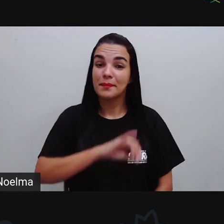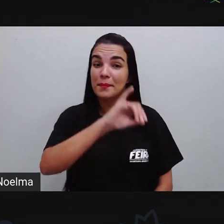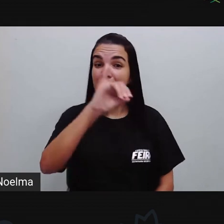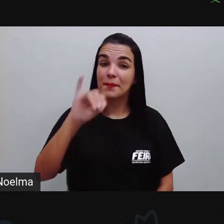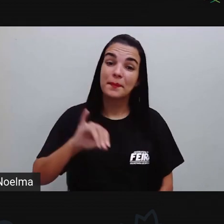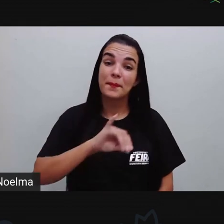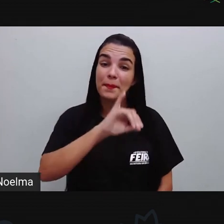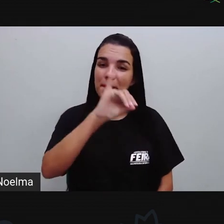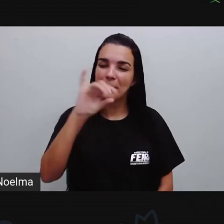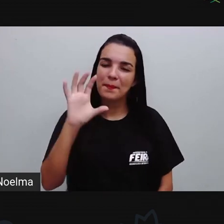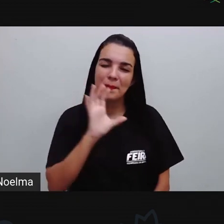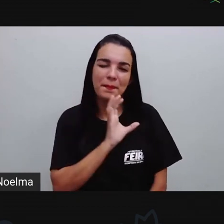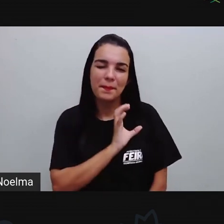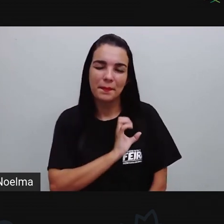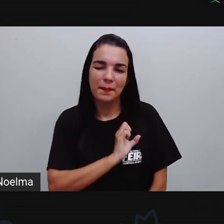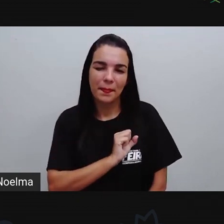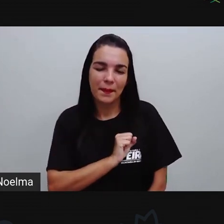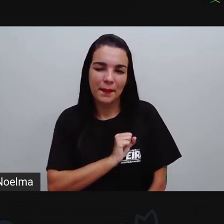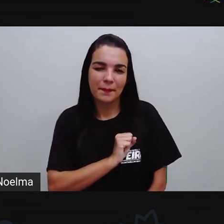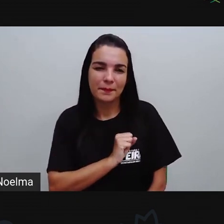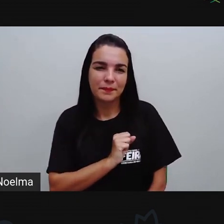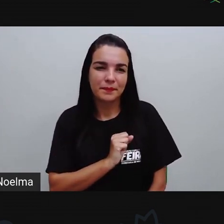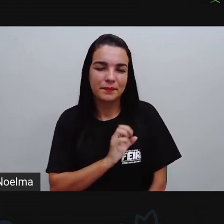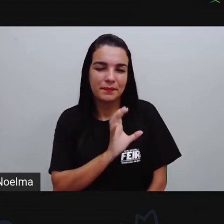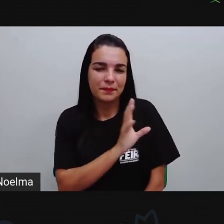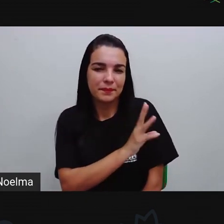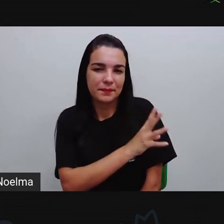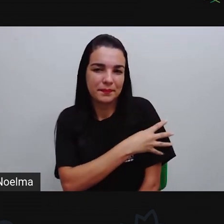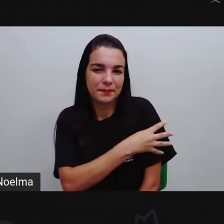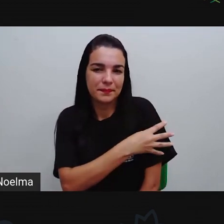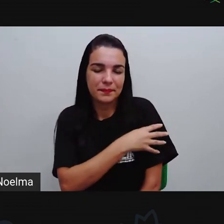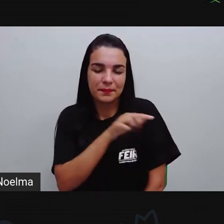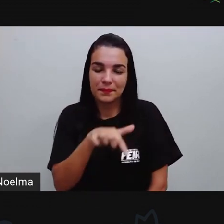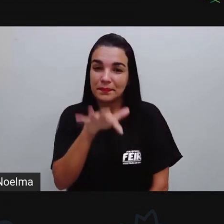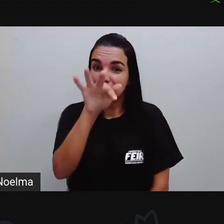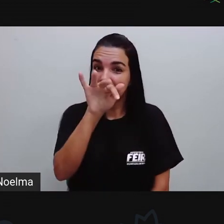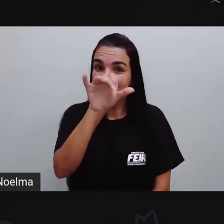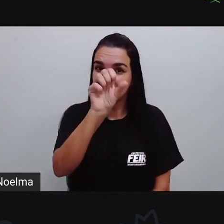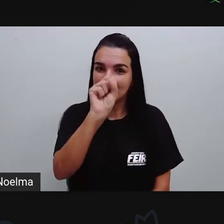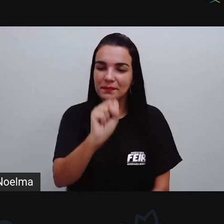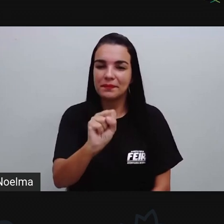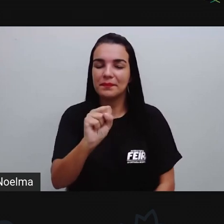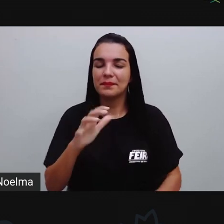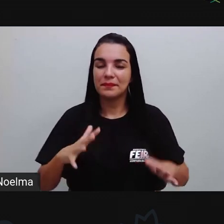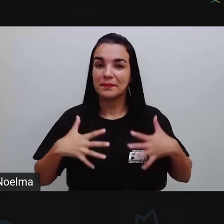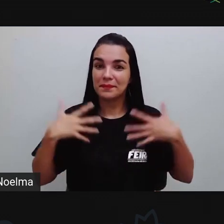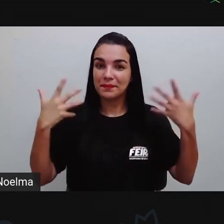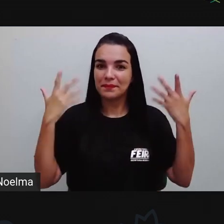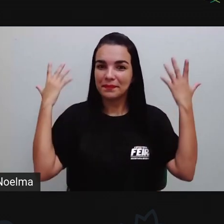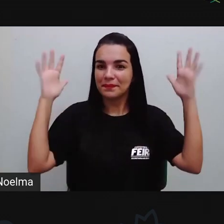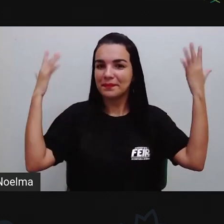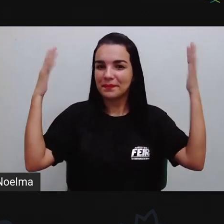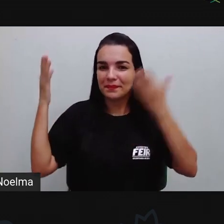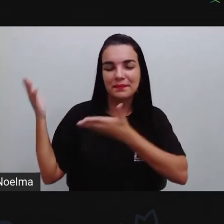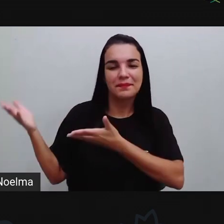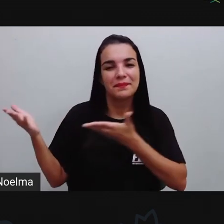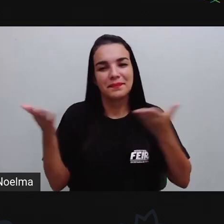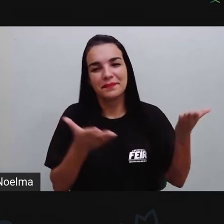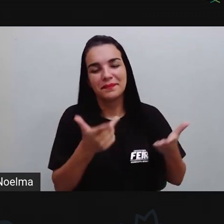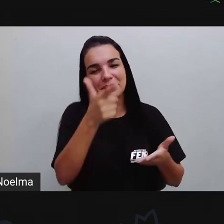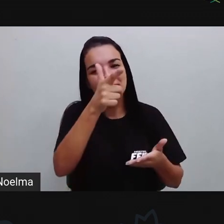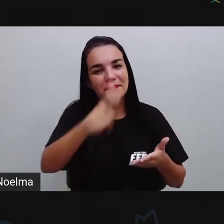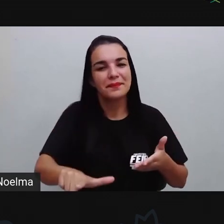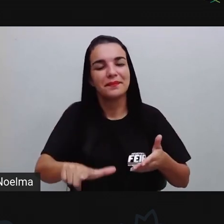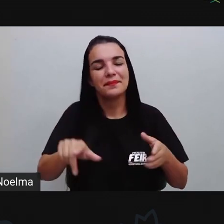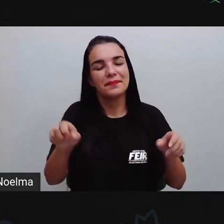Olá, meus amores, meus queridos e amados quartos anos da cidade, Feira de Santana. É com enorme alegria que a gente recebe